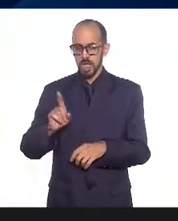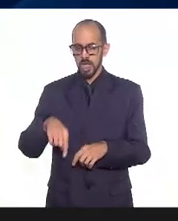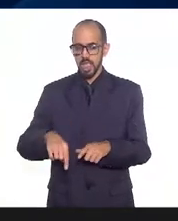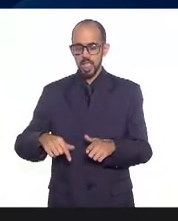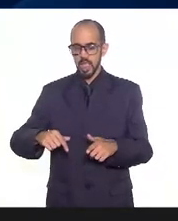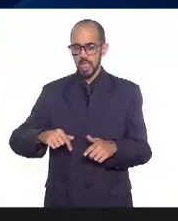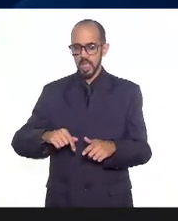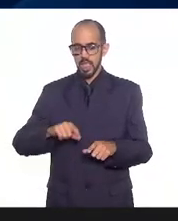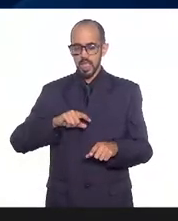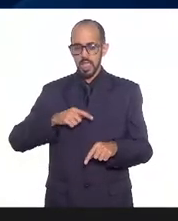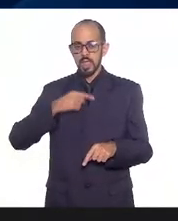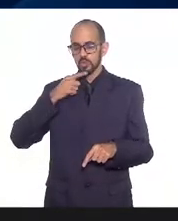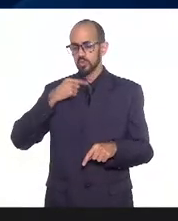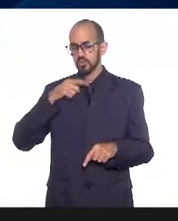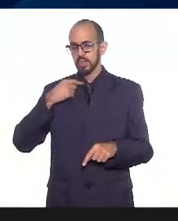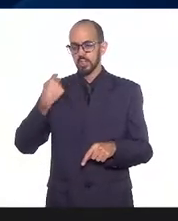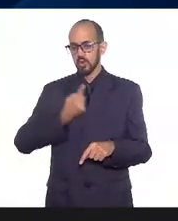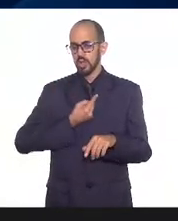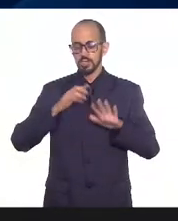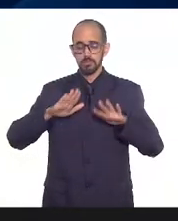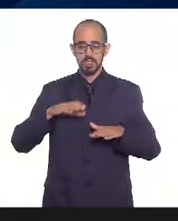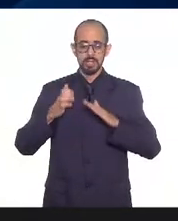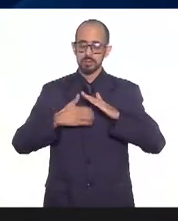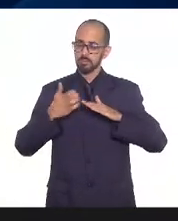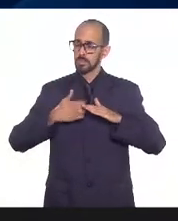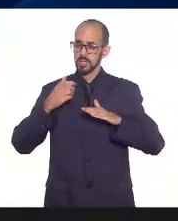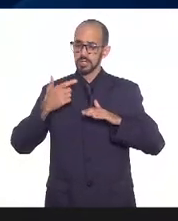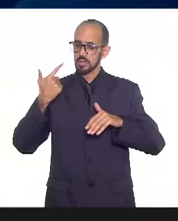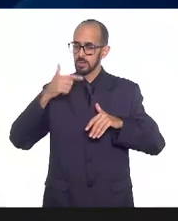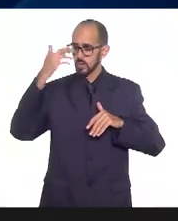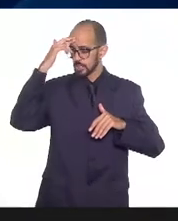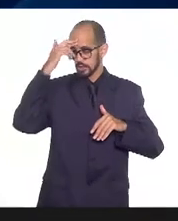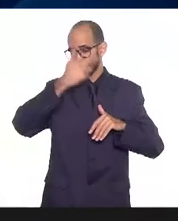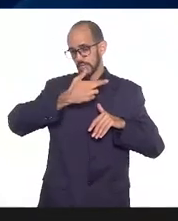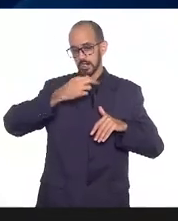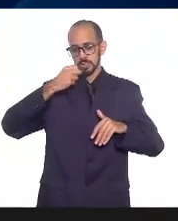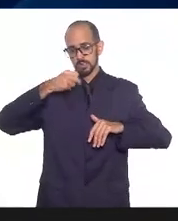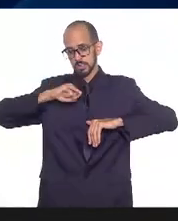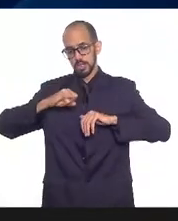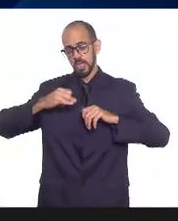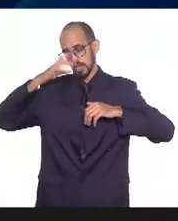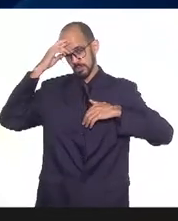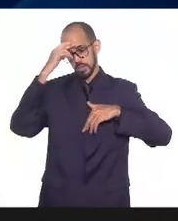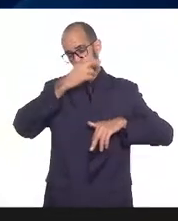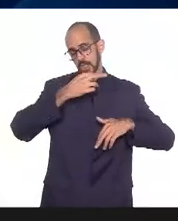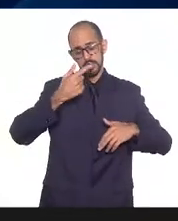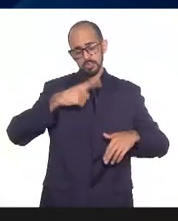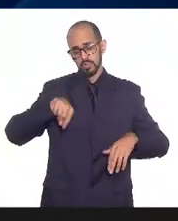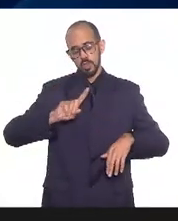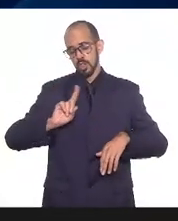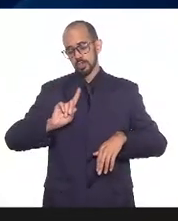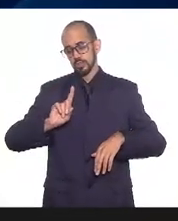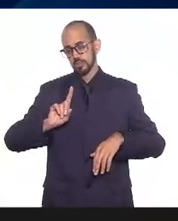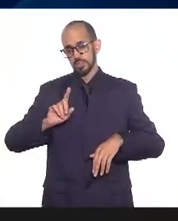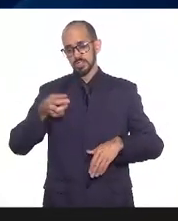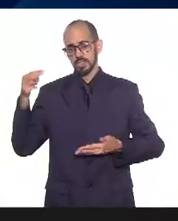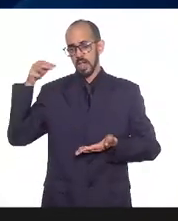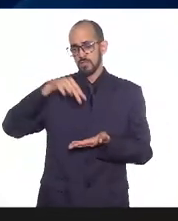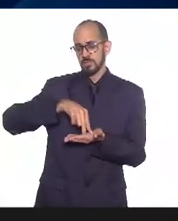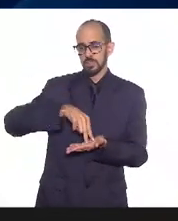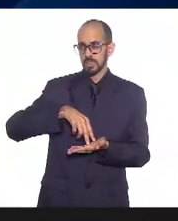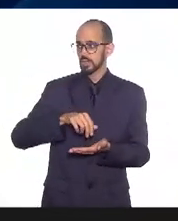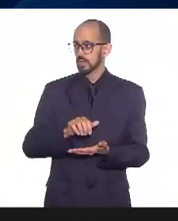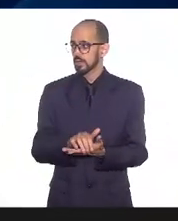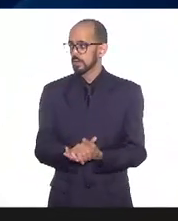as empresas não cumprem o que está sendo recomendado se cumprisse a gente nem estaria aqui porque a gente estaria dentro do melhor processo